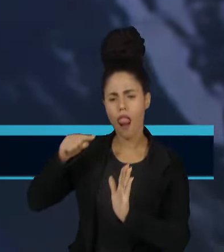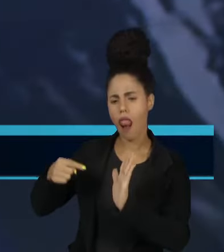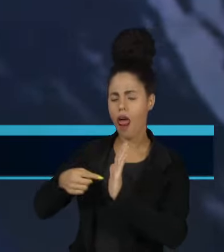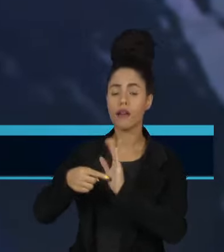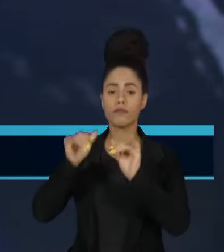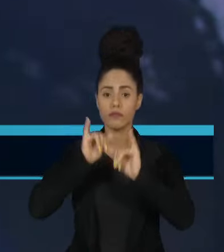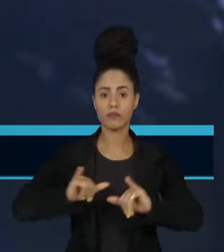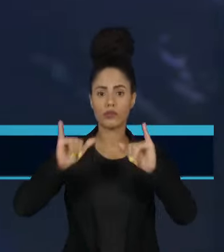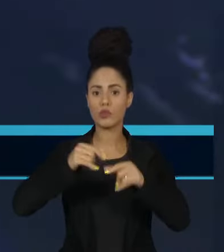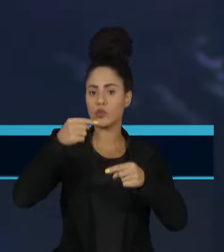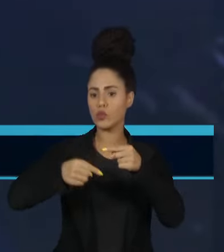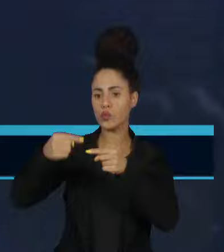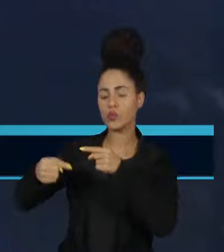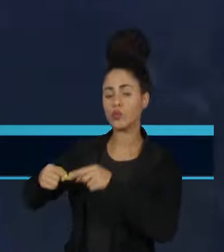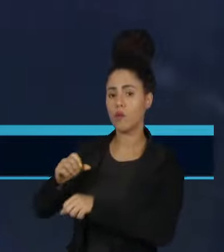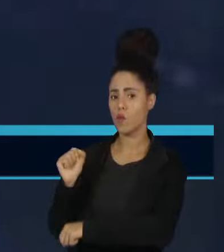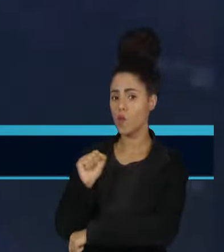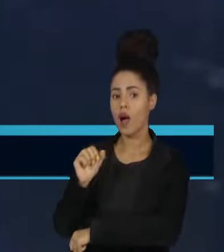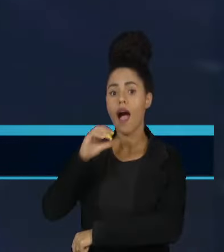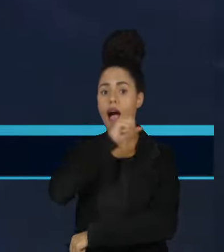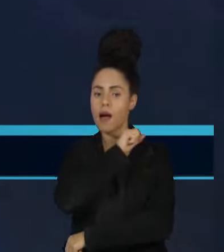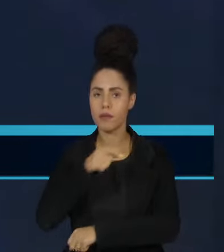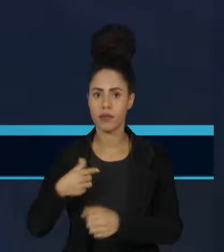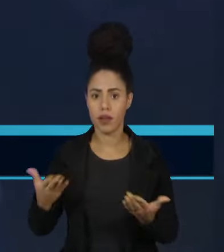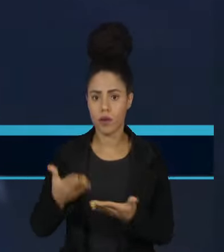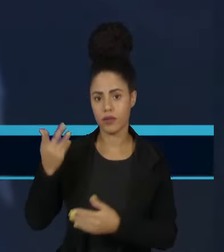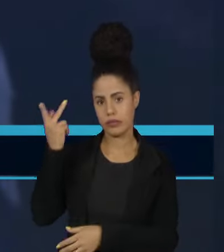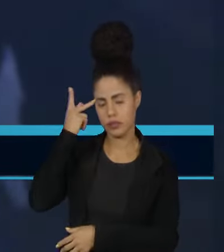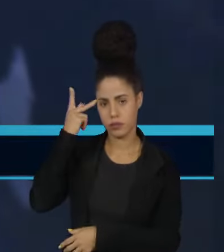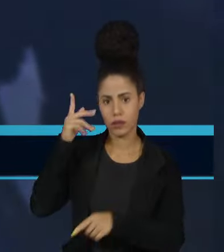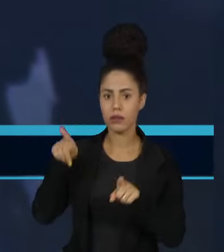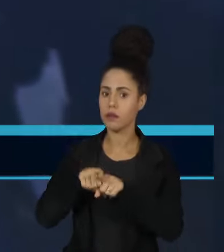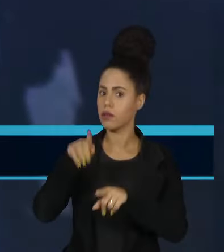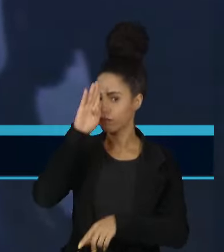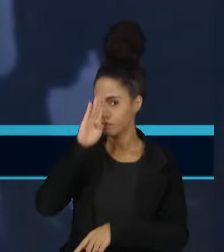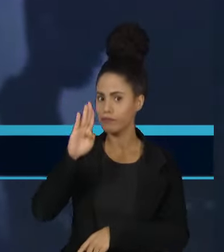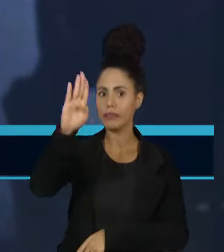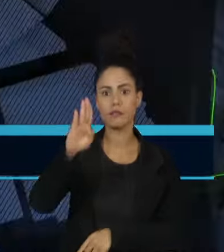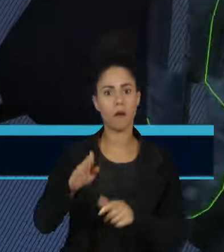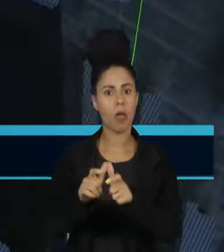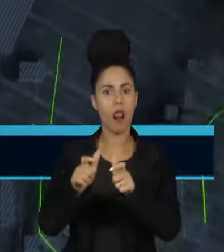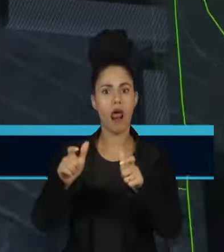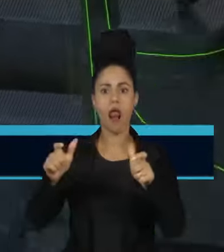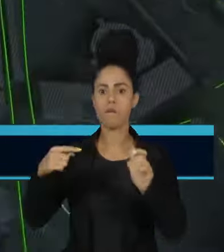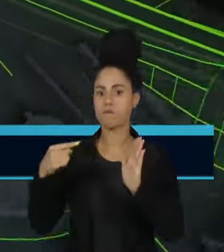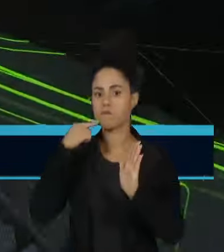irregular por minuto no país. O estado de São Paulo é o campeão de queixas.